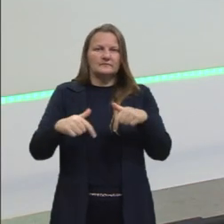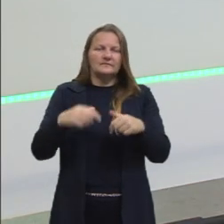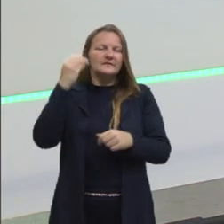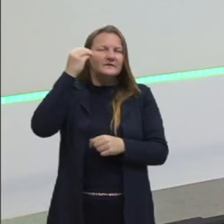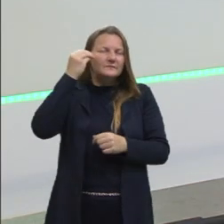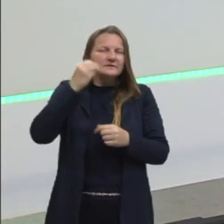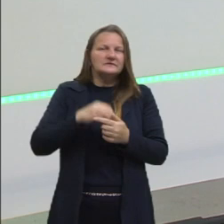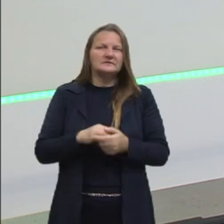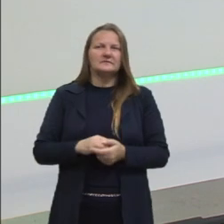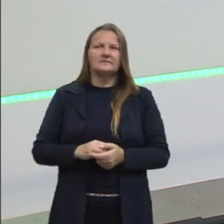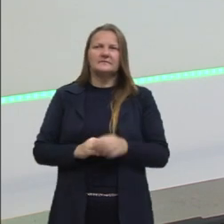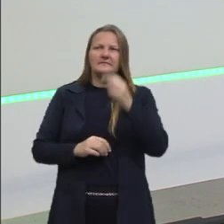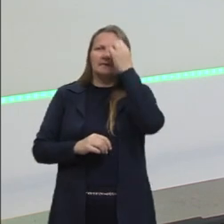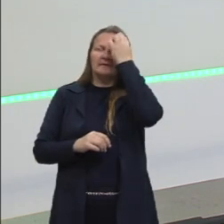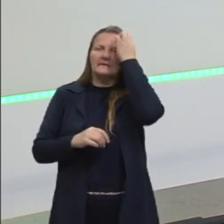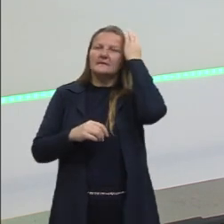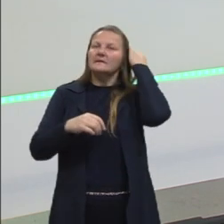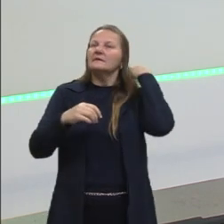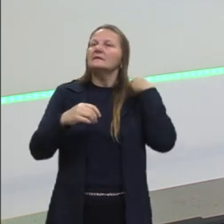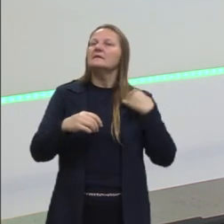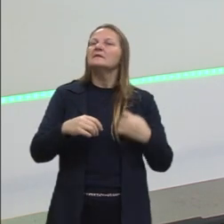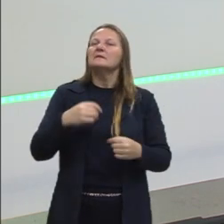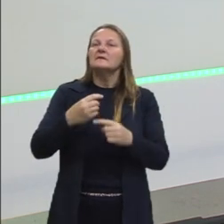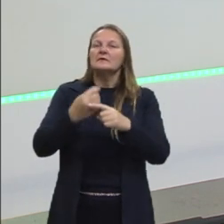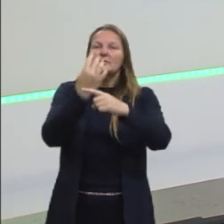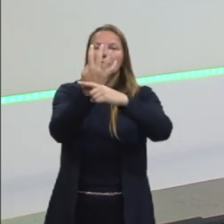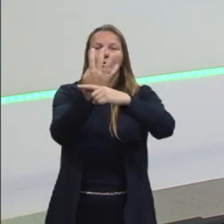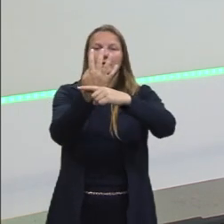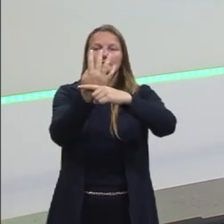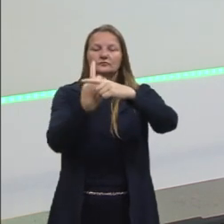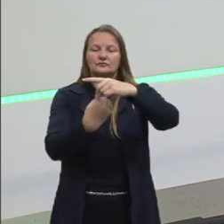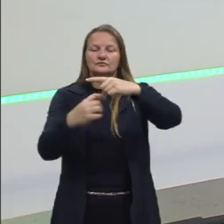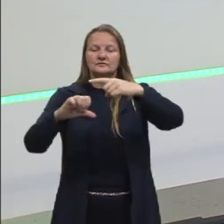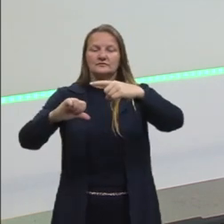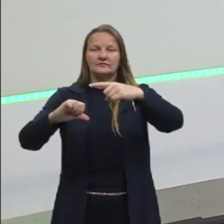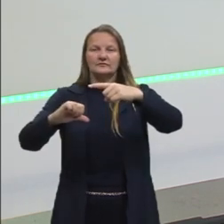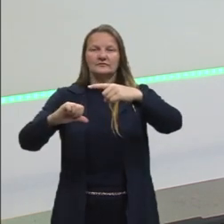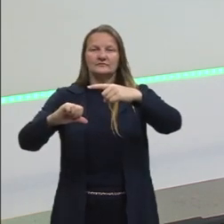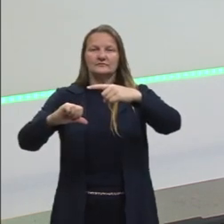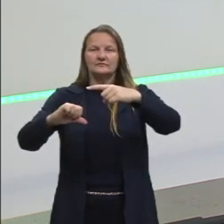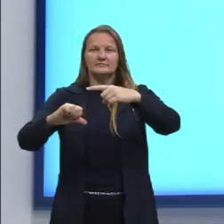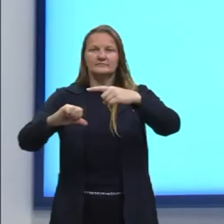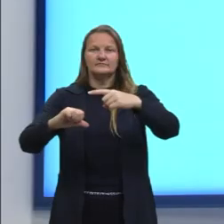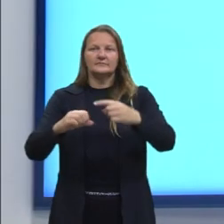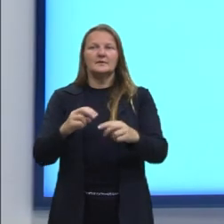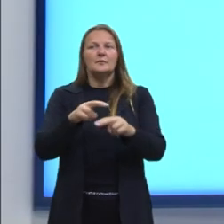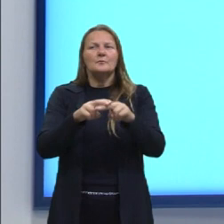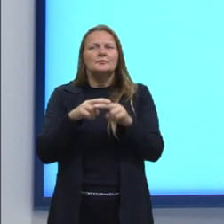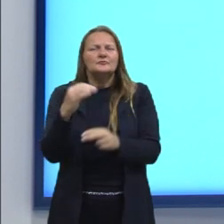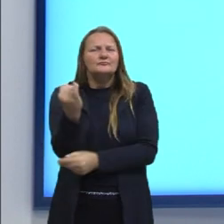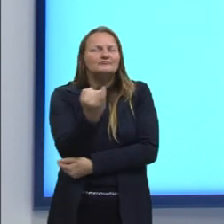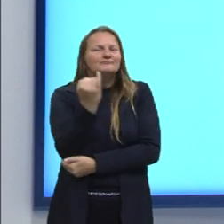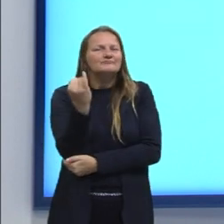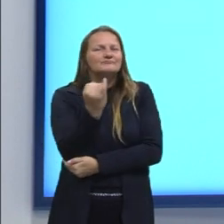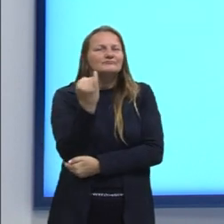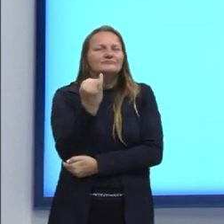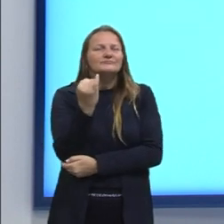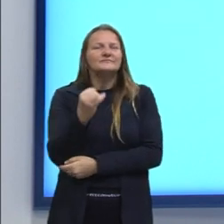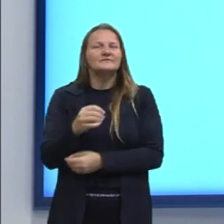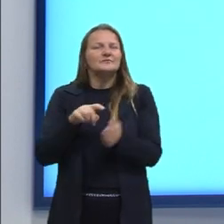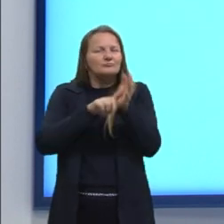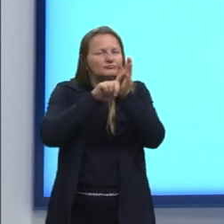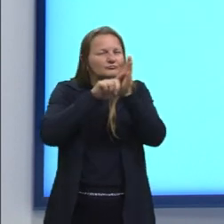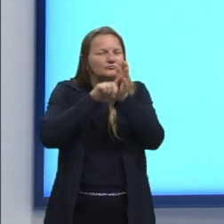a segunda opção aqui seria 4 para 19. Por isso, é importante a gente considerar a